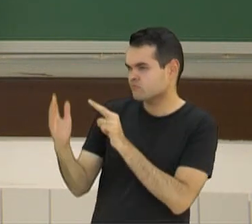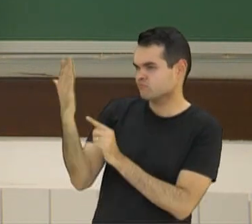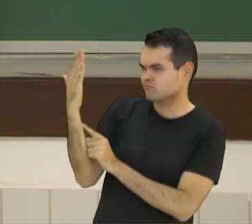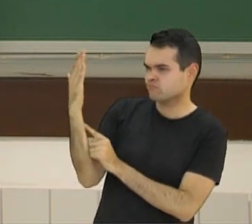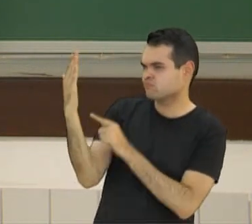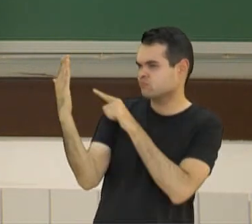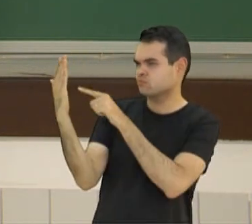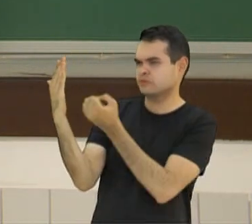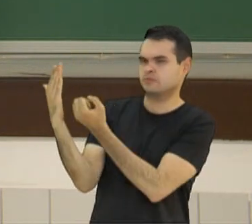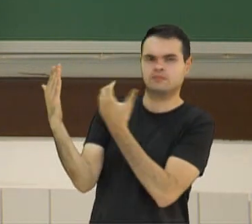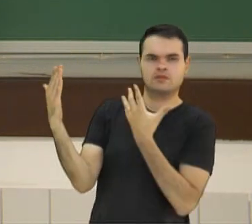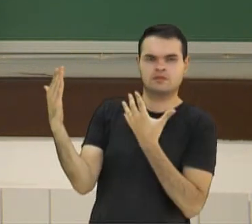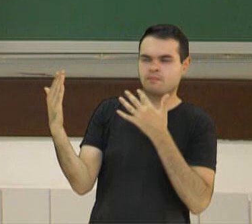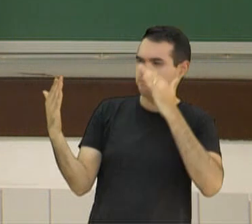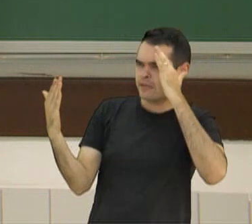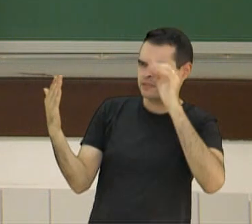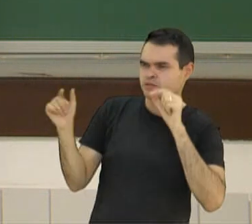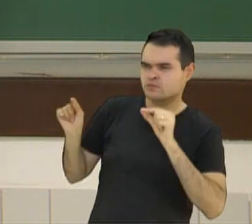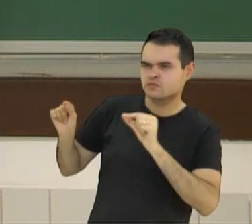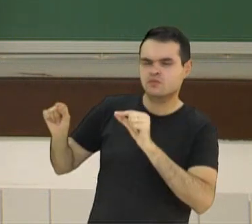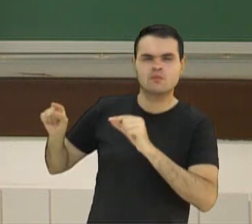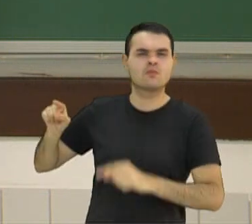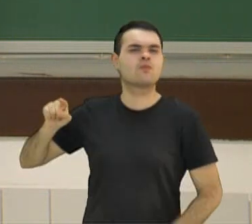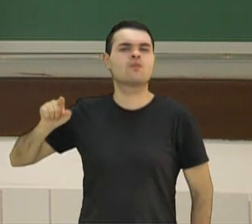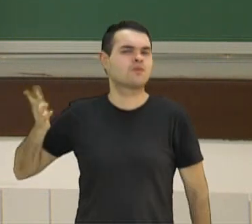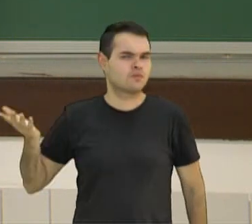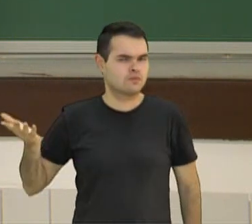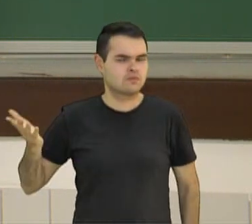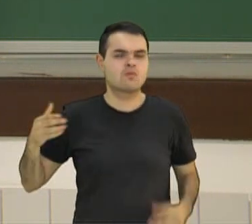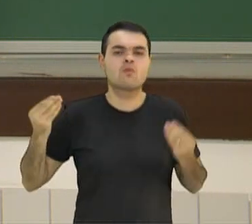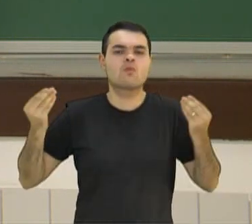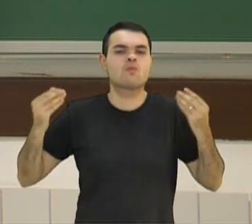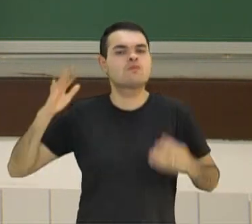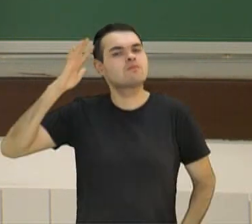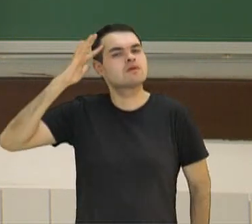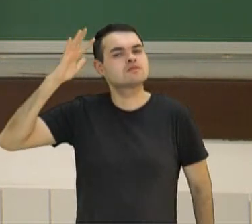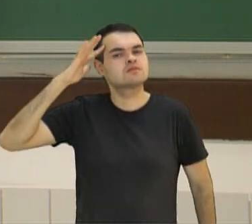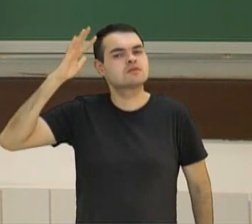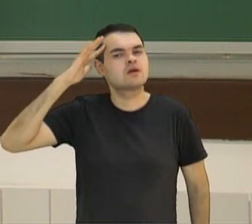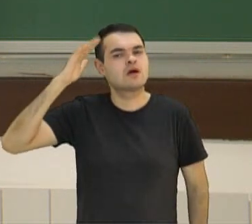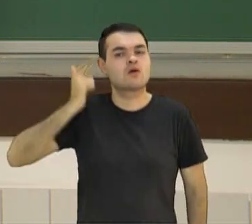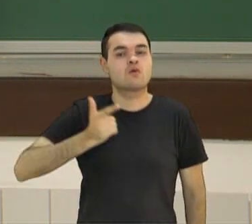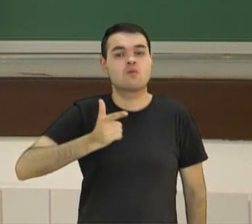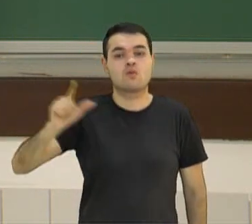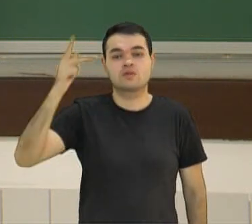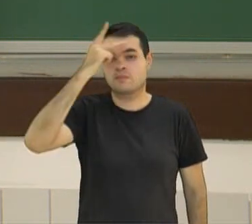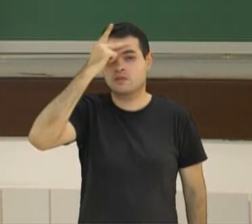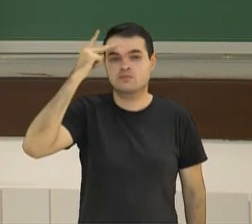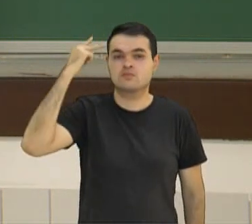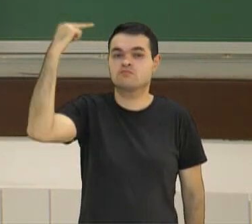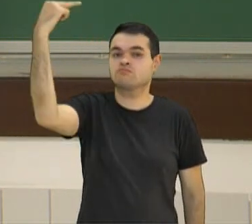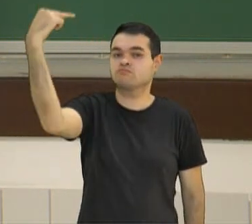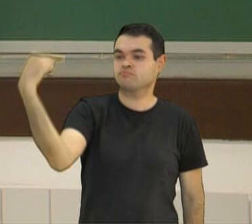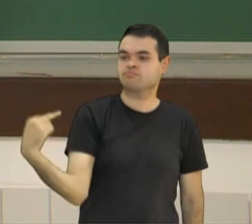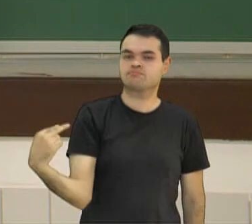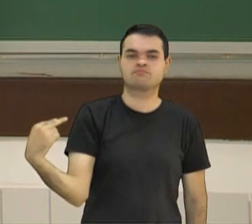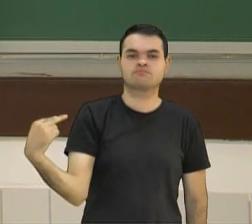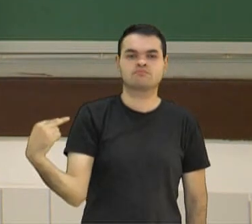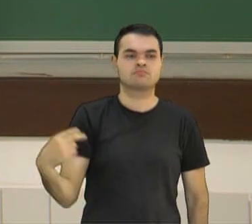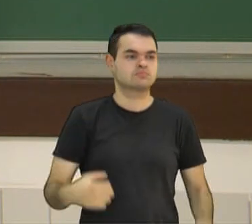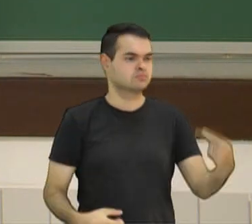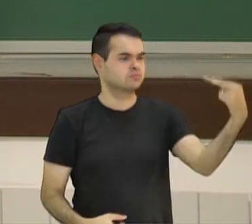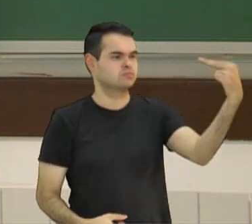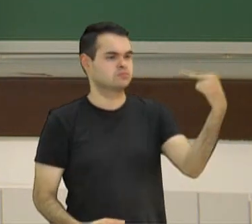O que é que você pensa sobre isso? Como você imagina o olhar do outro sobre você? As pessoas